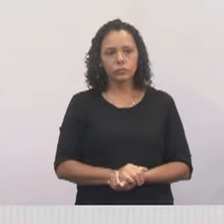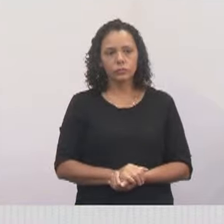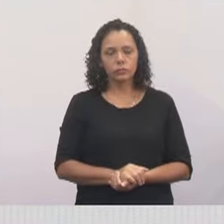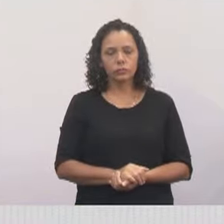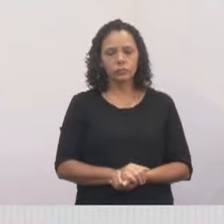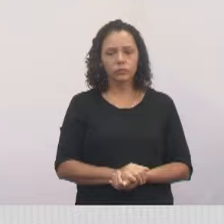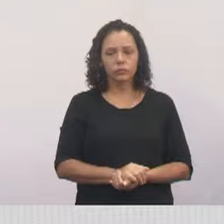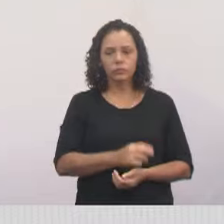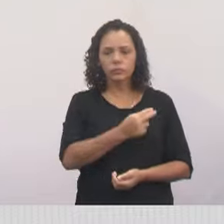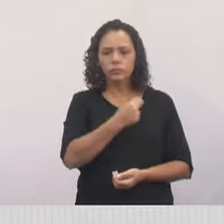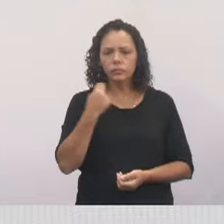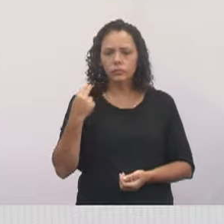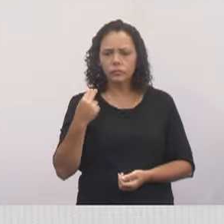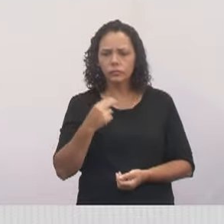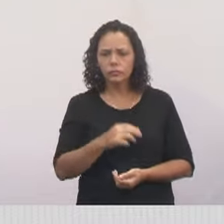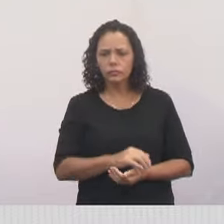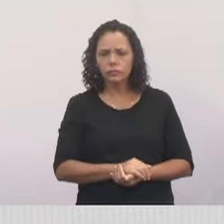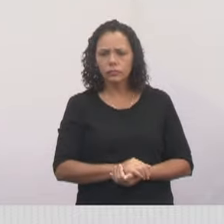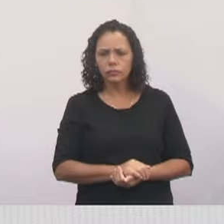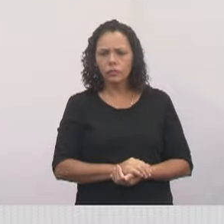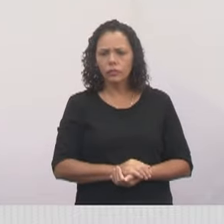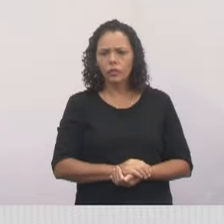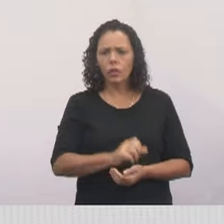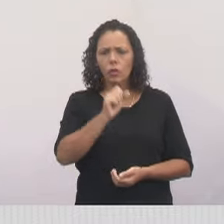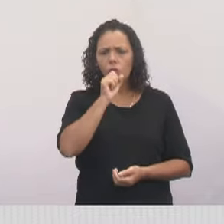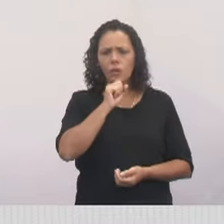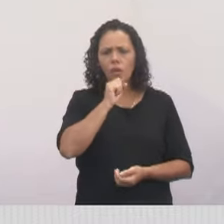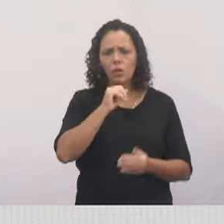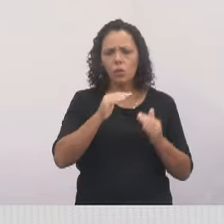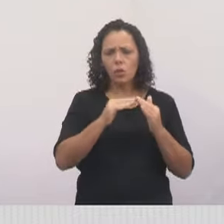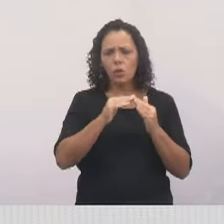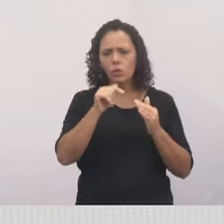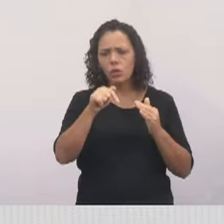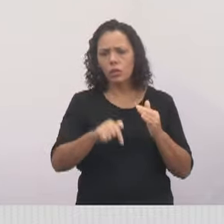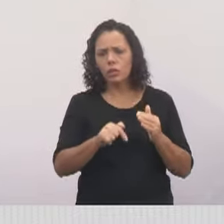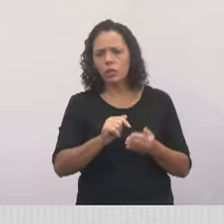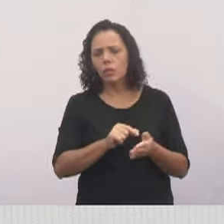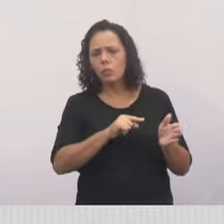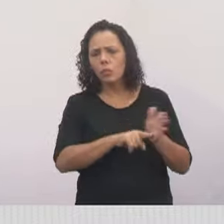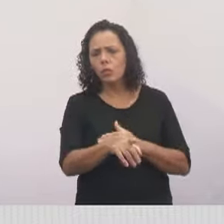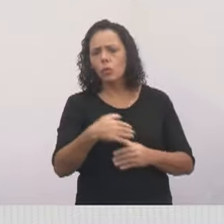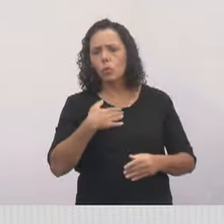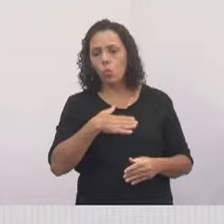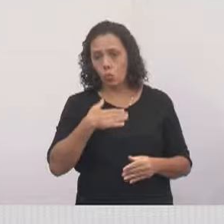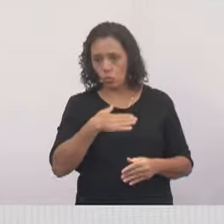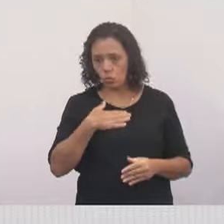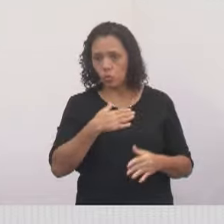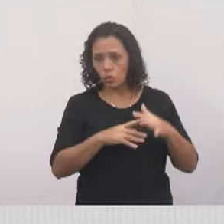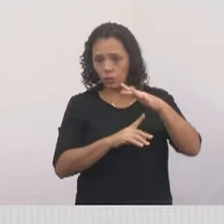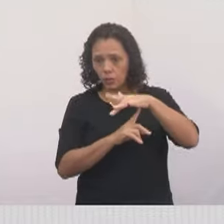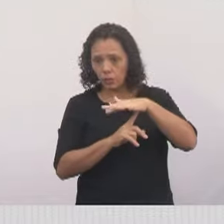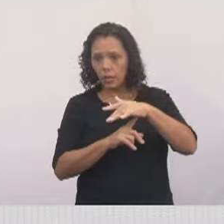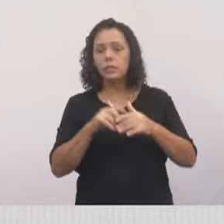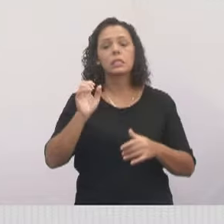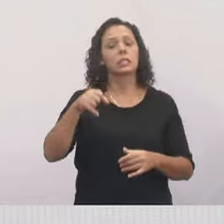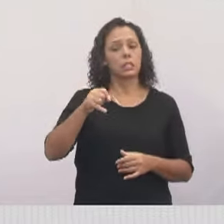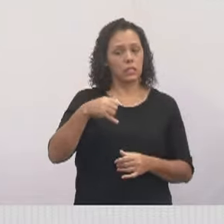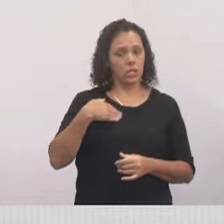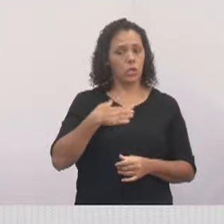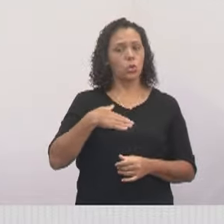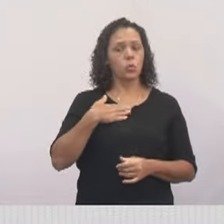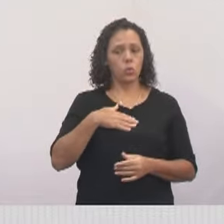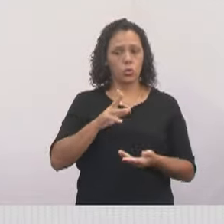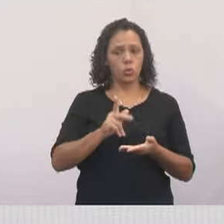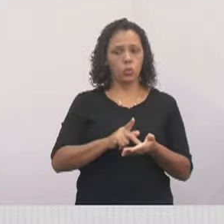Meu nome é Vantuiu, eu sou um dos moradores mais velhos aqui do bairro. Seu Vantuiu, o senhor gostou da praça? Gostei muito da praça.